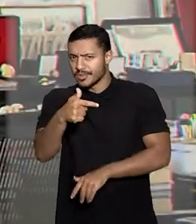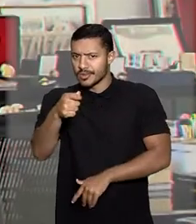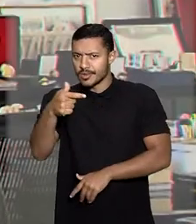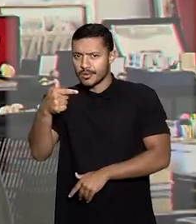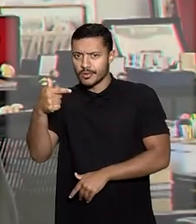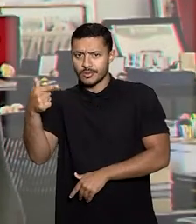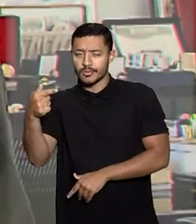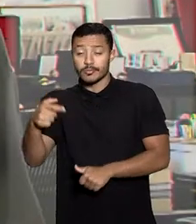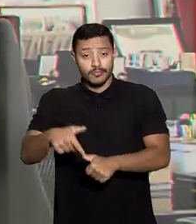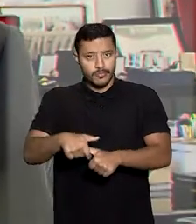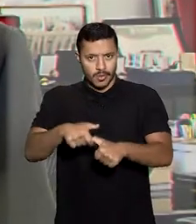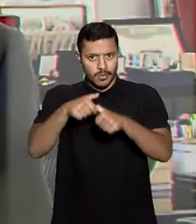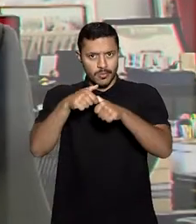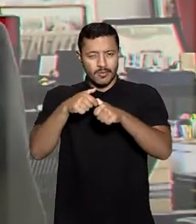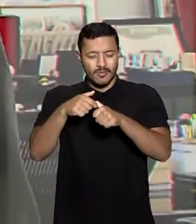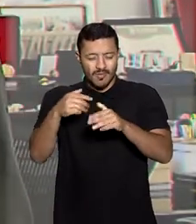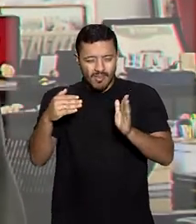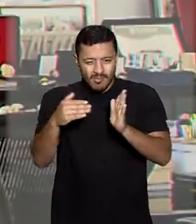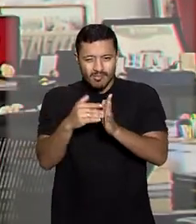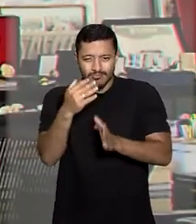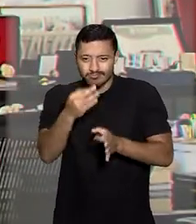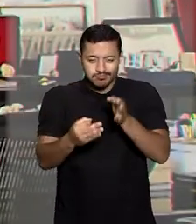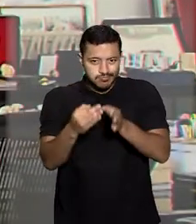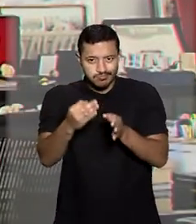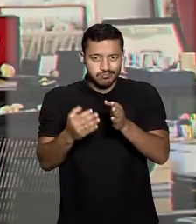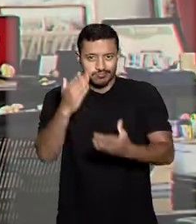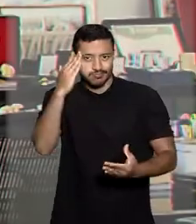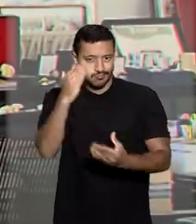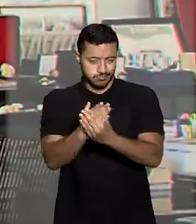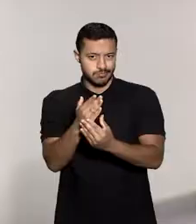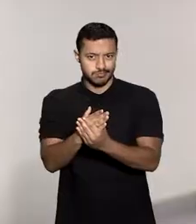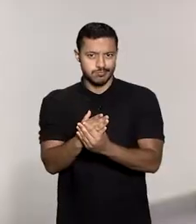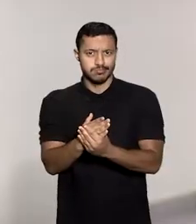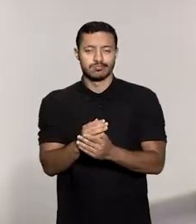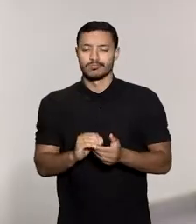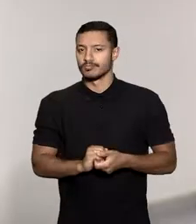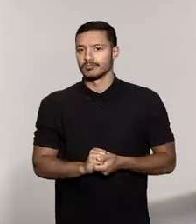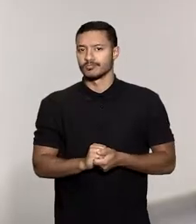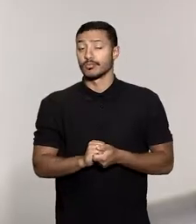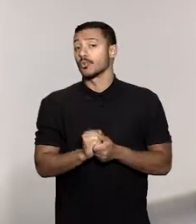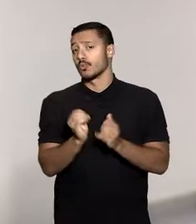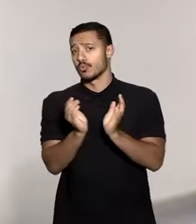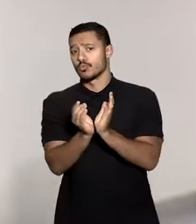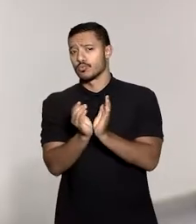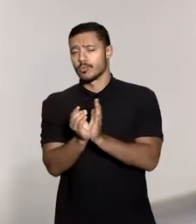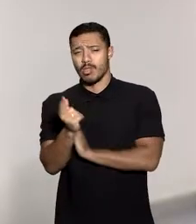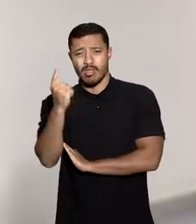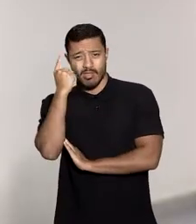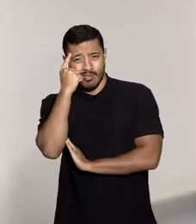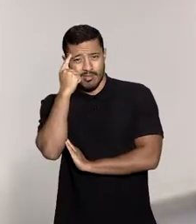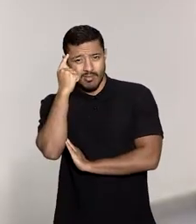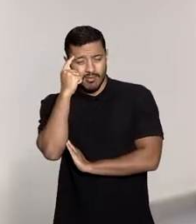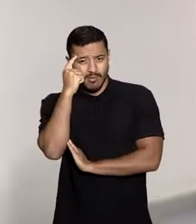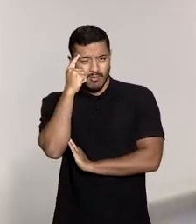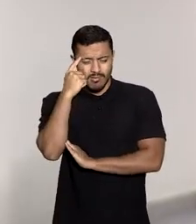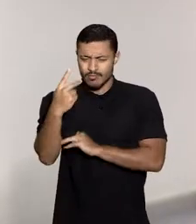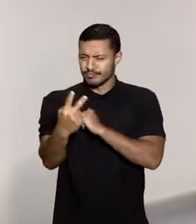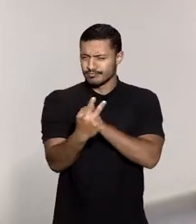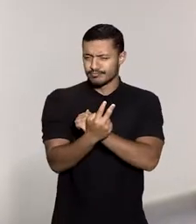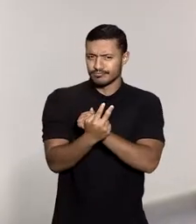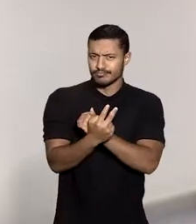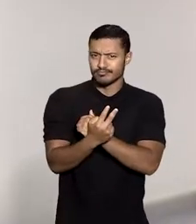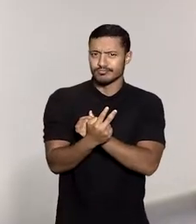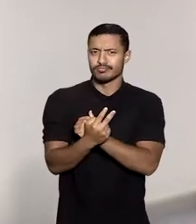A suspensão vale até o trânsito em julgado do processo principal. De acordo com a União, as decisões, uma cautelar